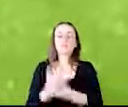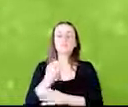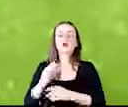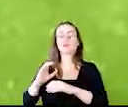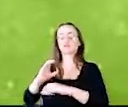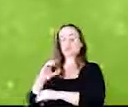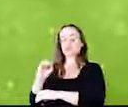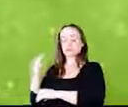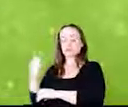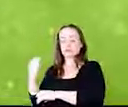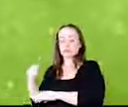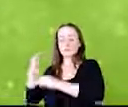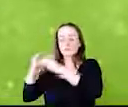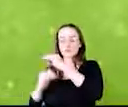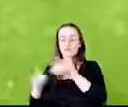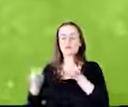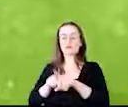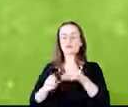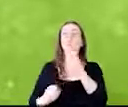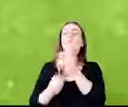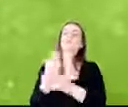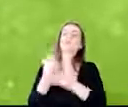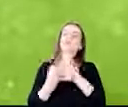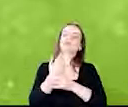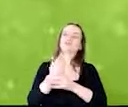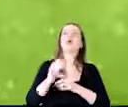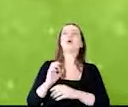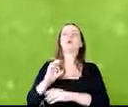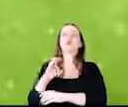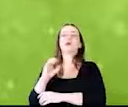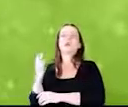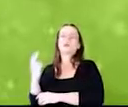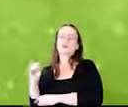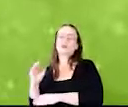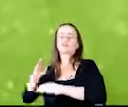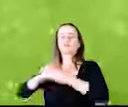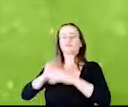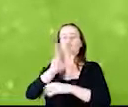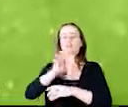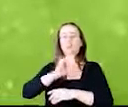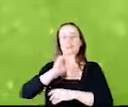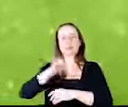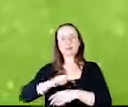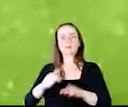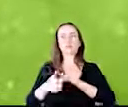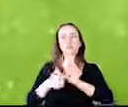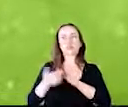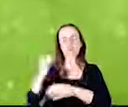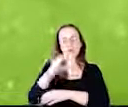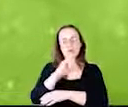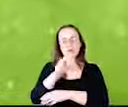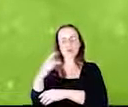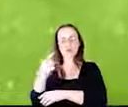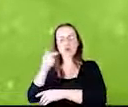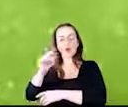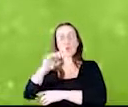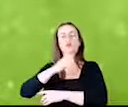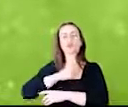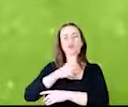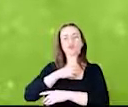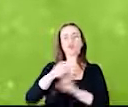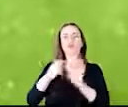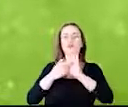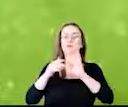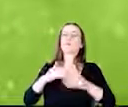as produtividades, as produções de baixo carbono que o Brasil traz para apresentar aqui na COP. É uma outra forma de olhar a sustentabilidade.